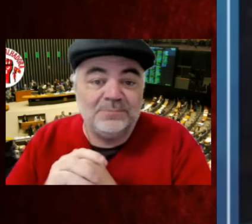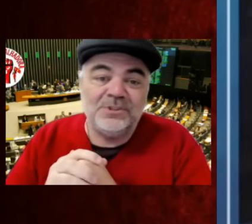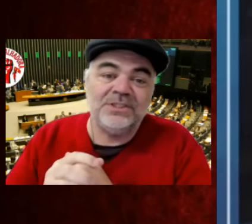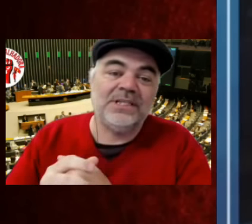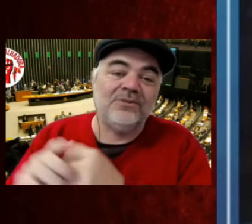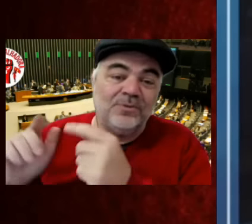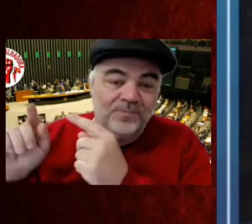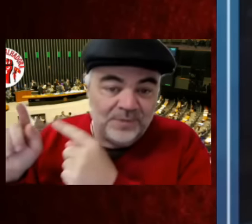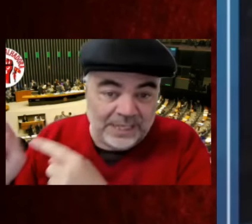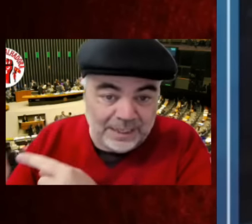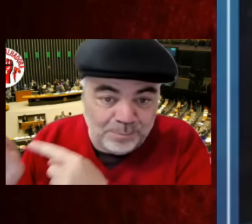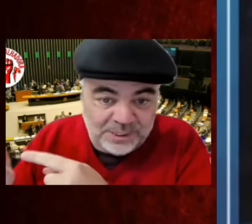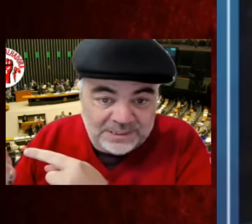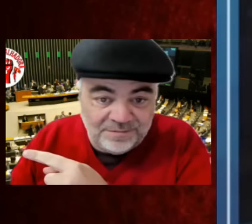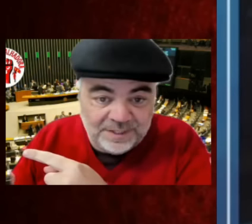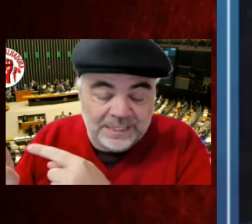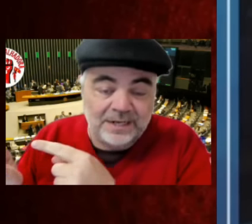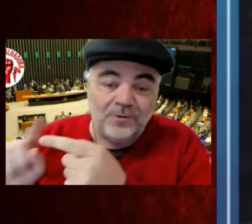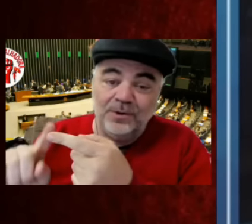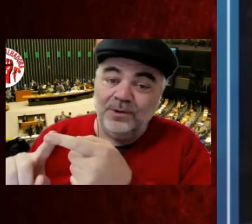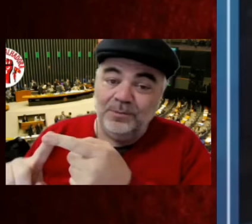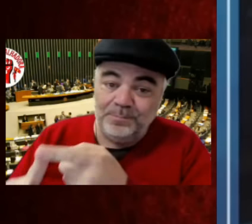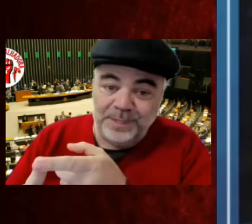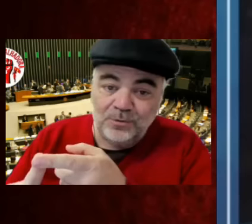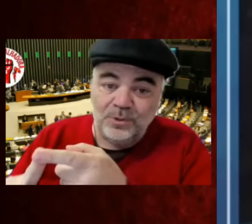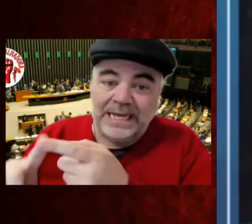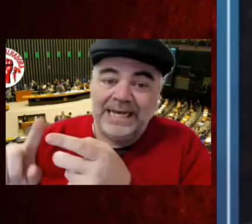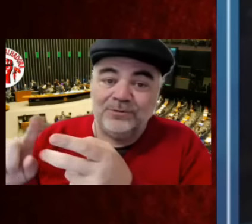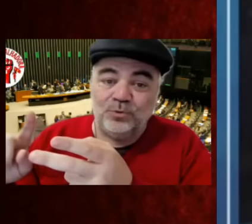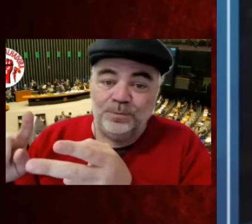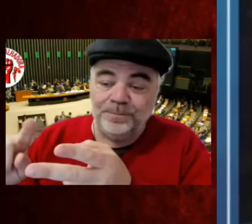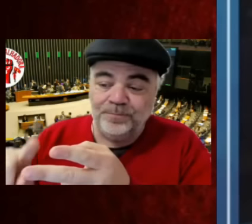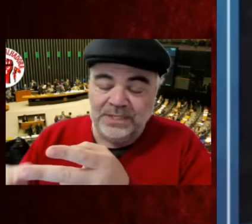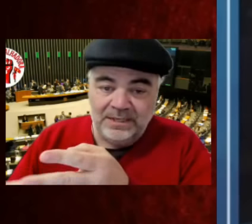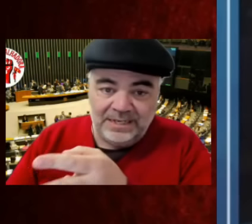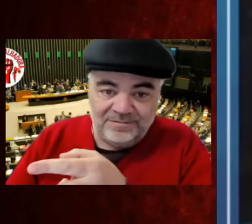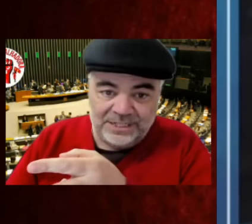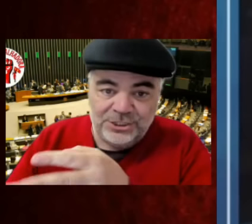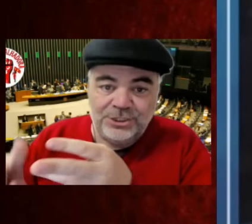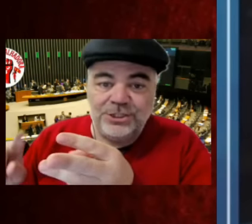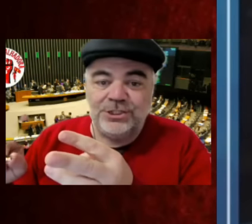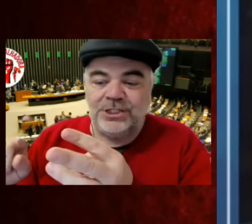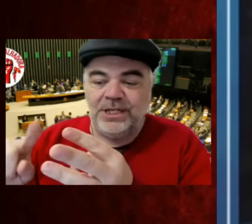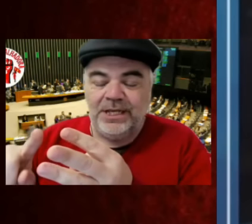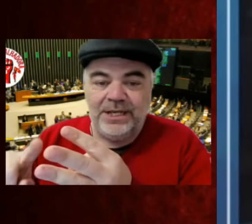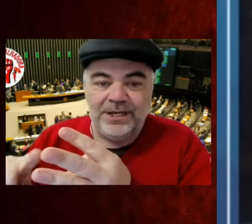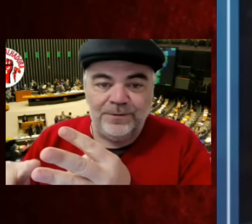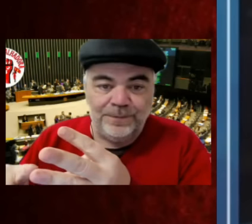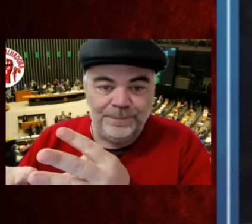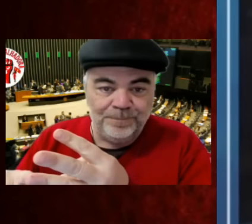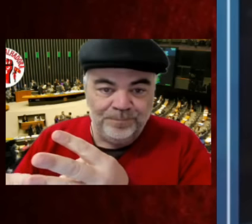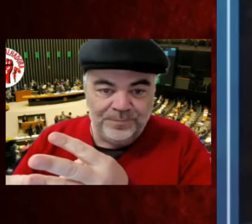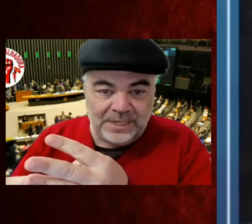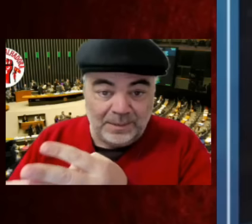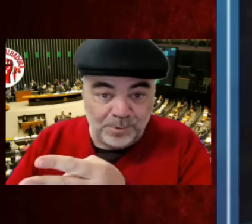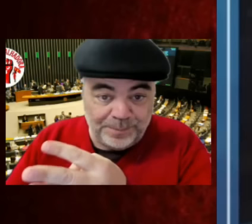nós que estamos dizendo. É a Polícia Federal. Peculato, lavagem de dinheiro,